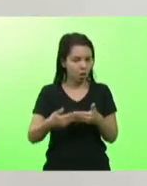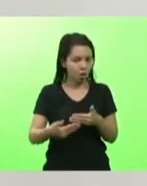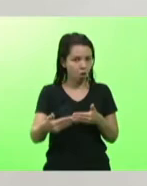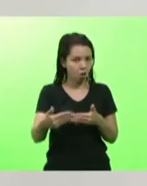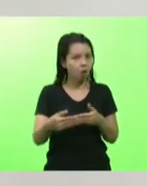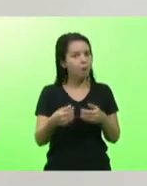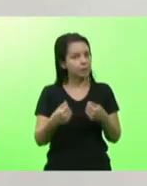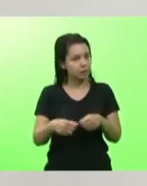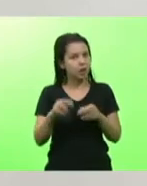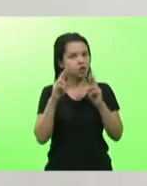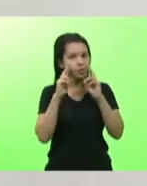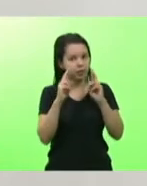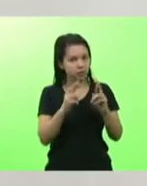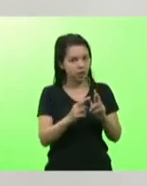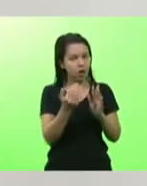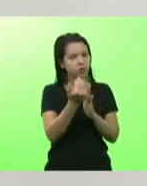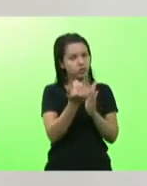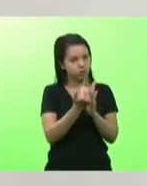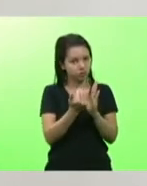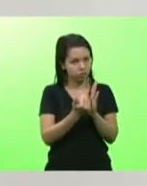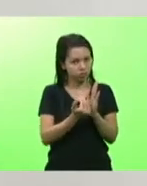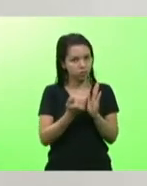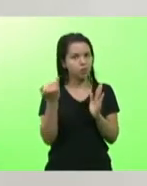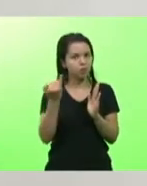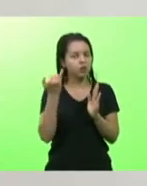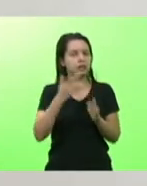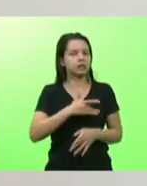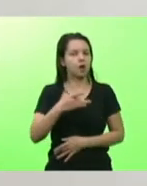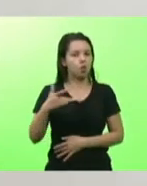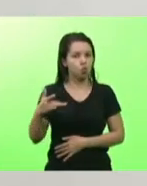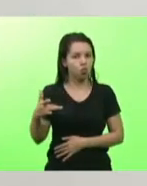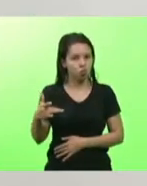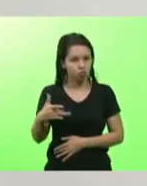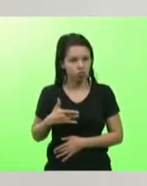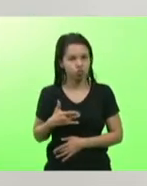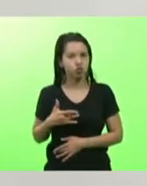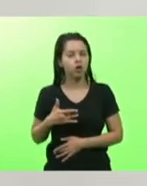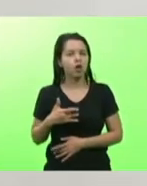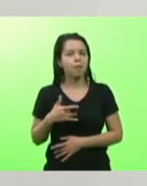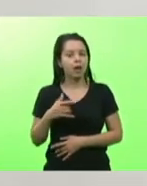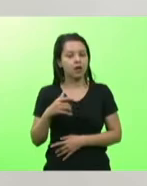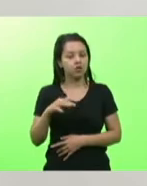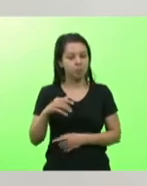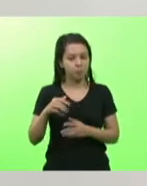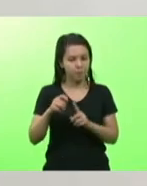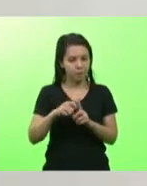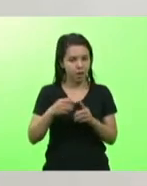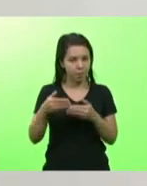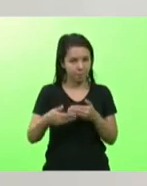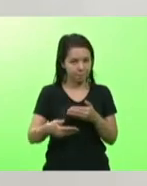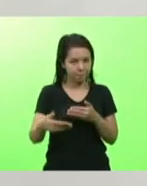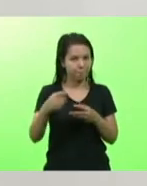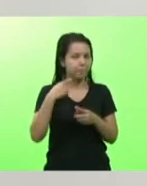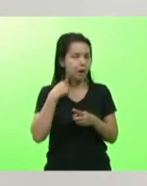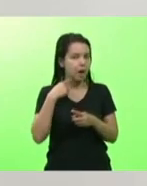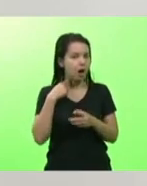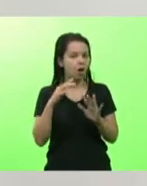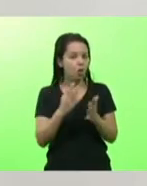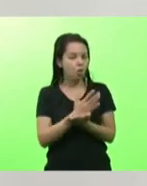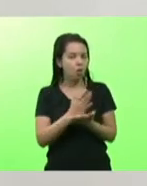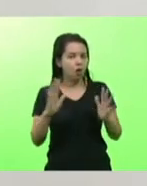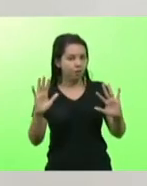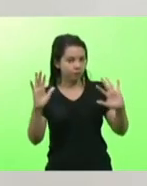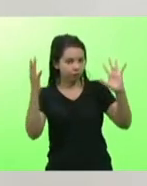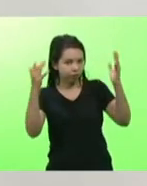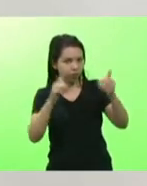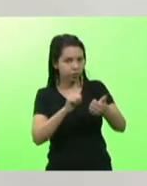técnicos e algumas restrições da Secretaria de Saúde a partir de maio alguns eventos principalmente esportivos podem ocorrer